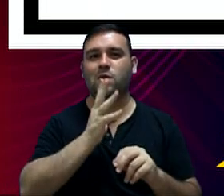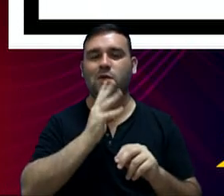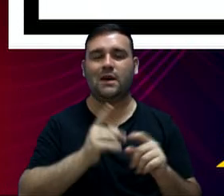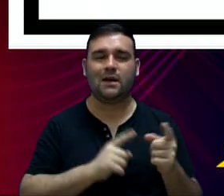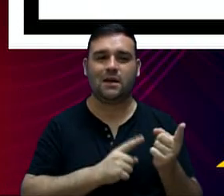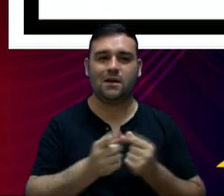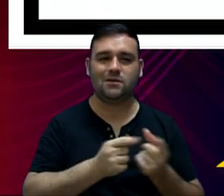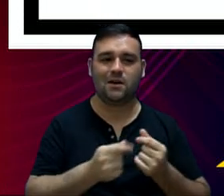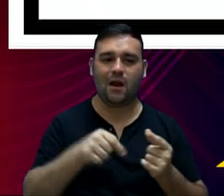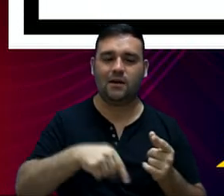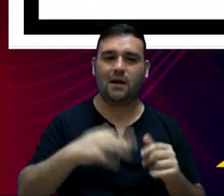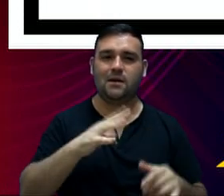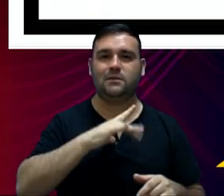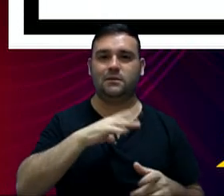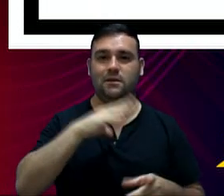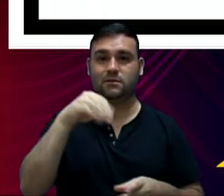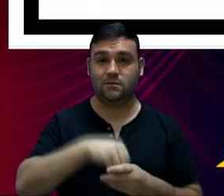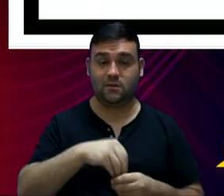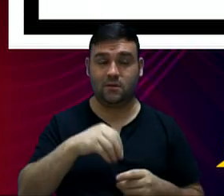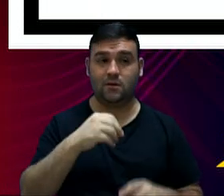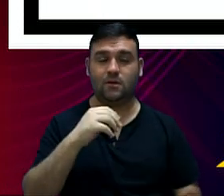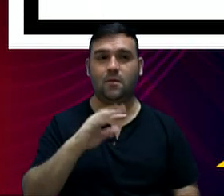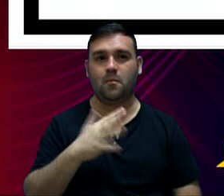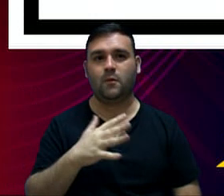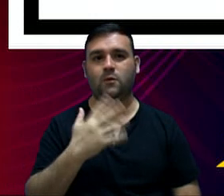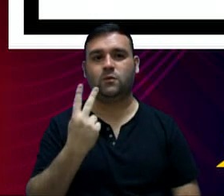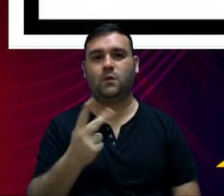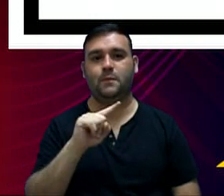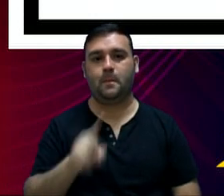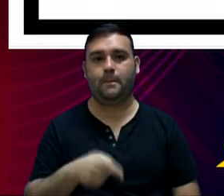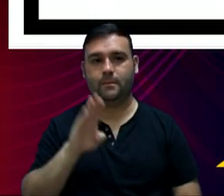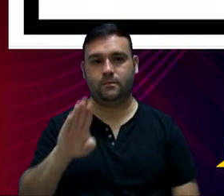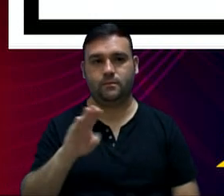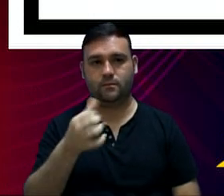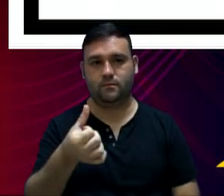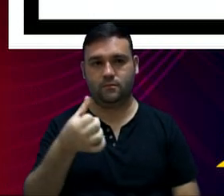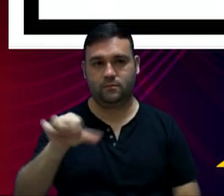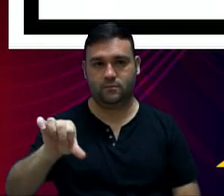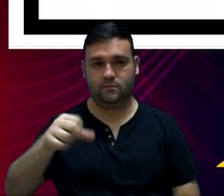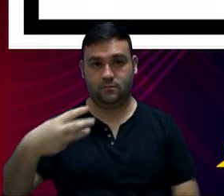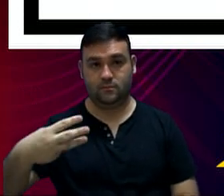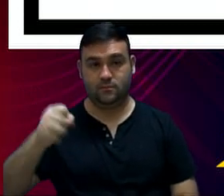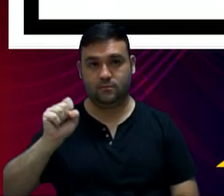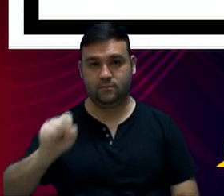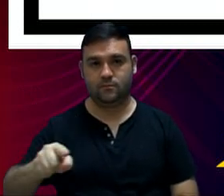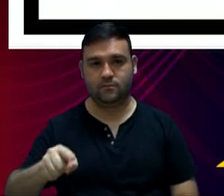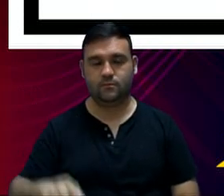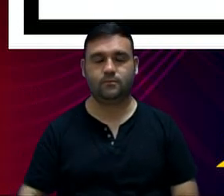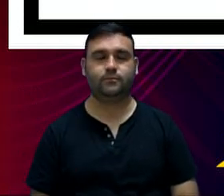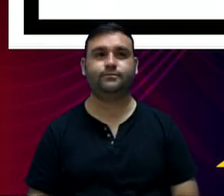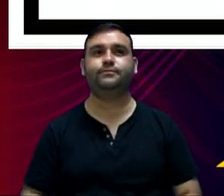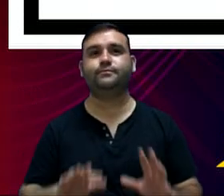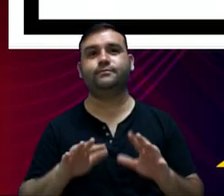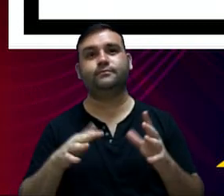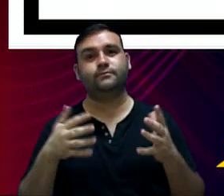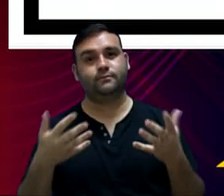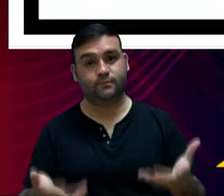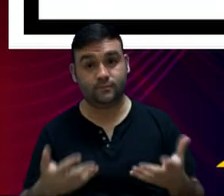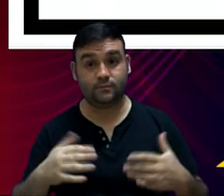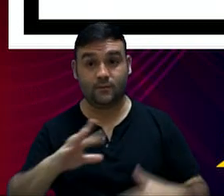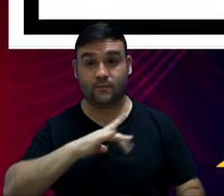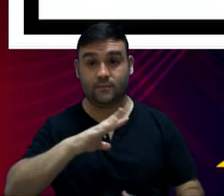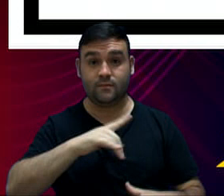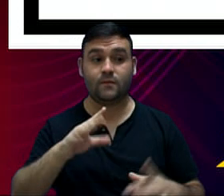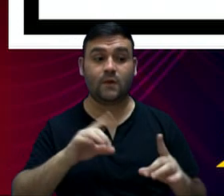corrente líquida do município, da ordem de R$ 2,693,00. Então, o